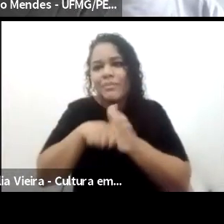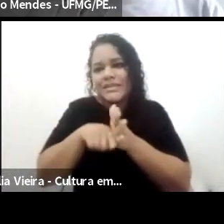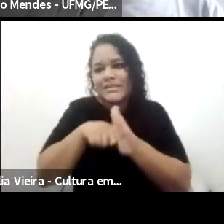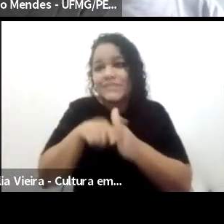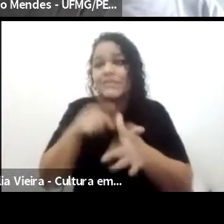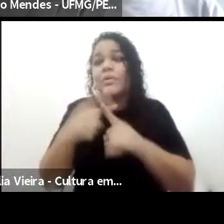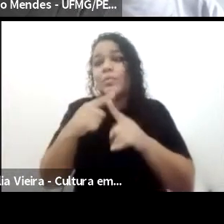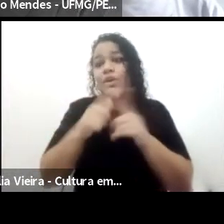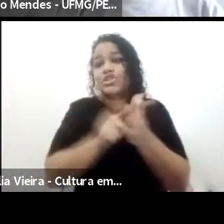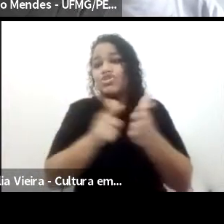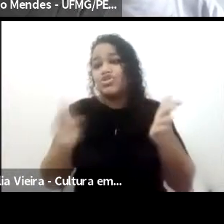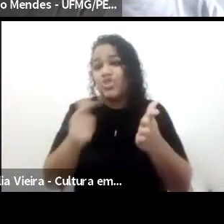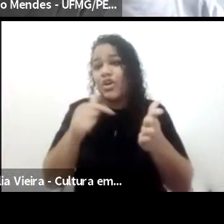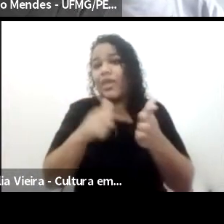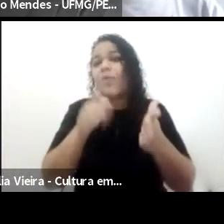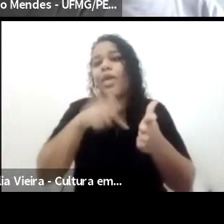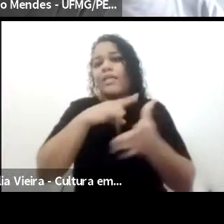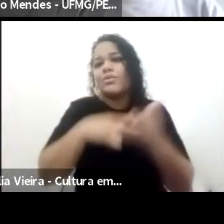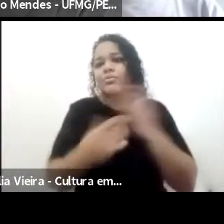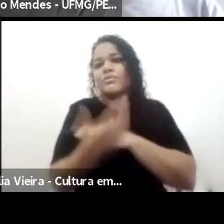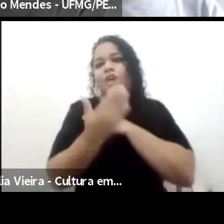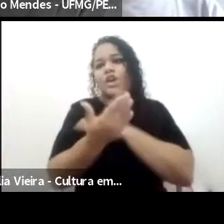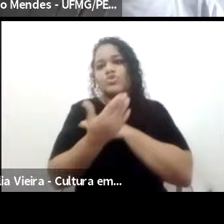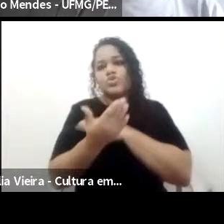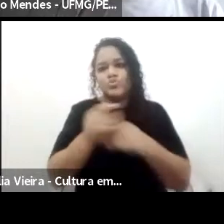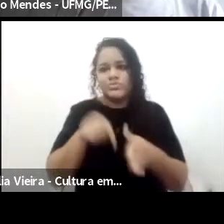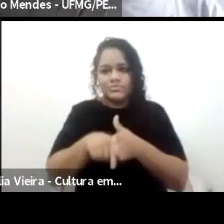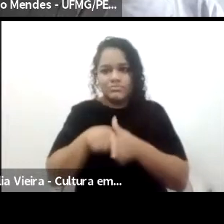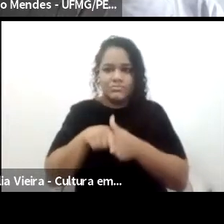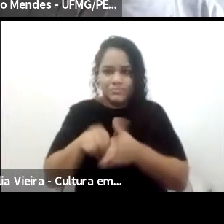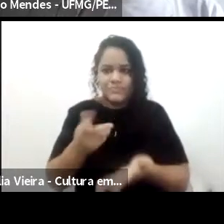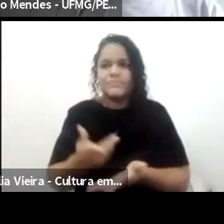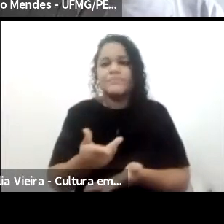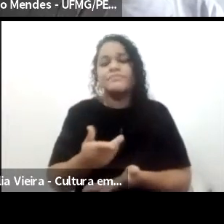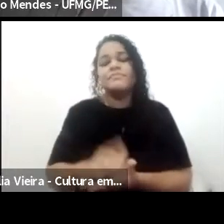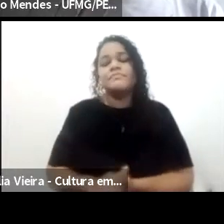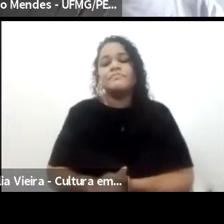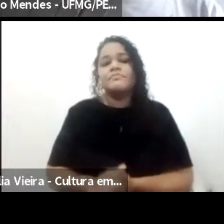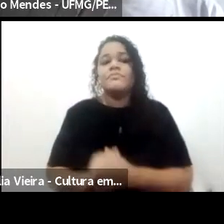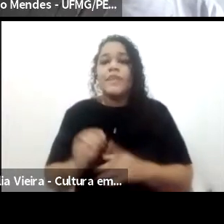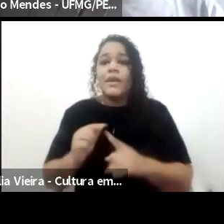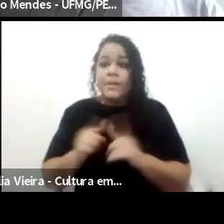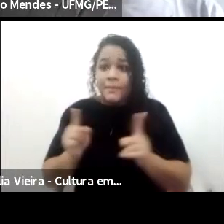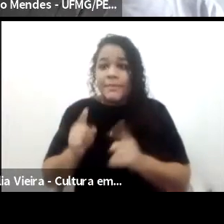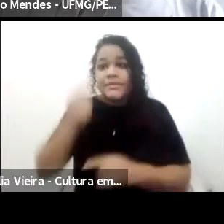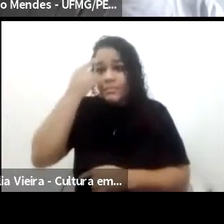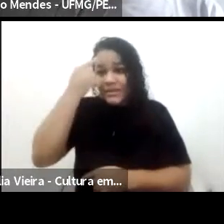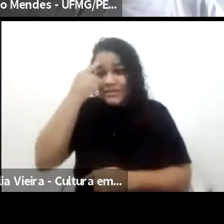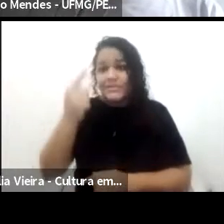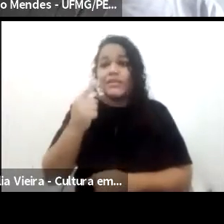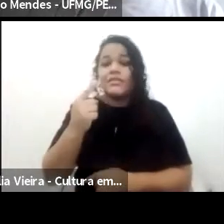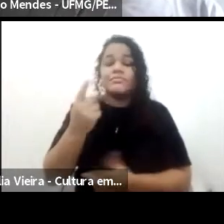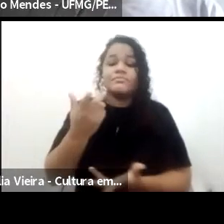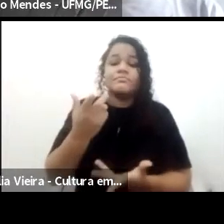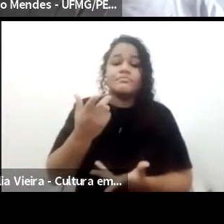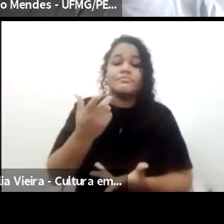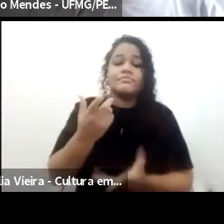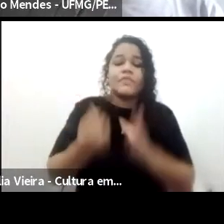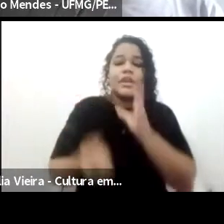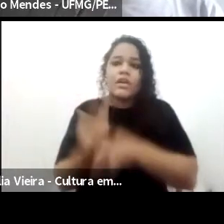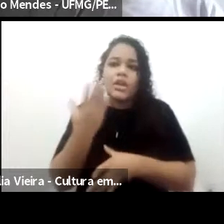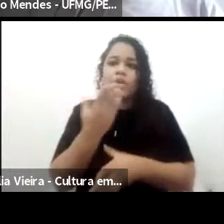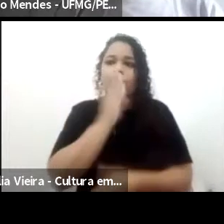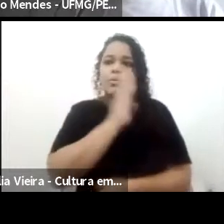isso é um ponto importante para pensarmos. Mais para além disso, pensar a ideia de biblioteca pública, então, institucionalização de